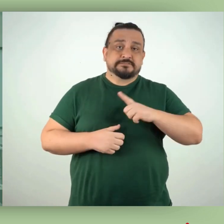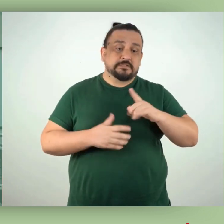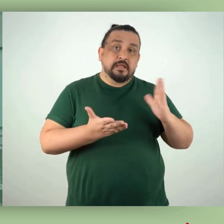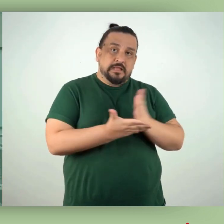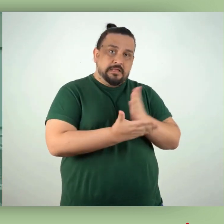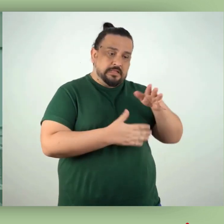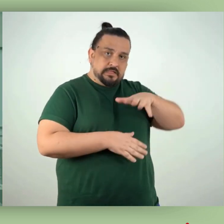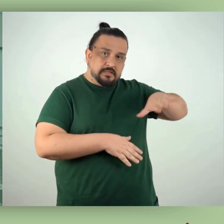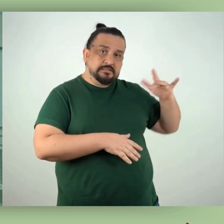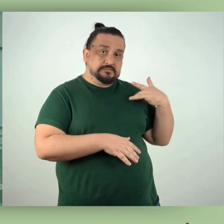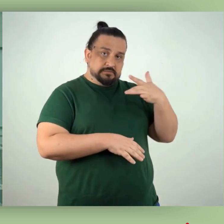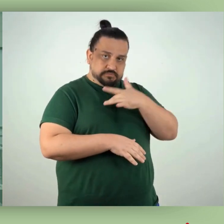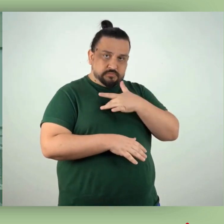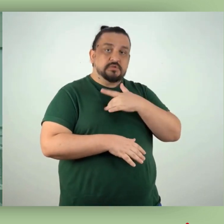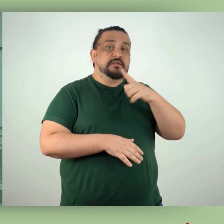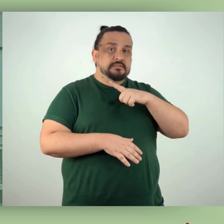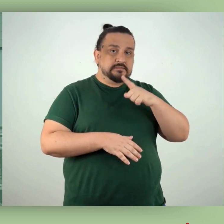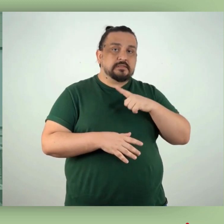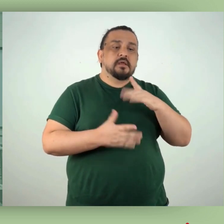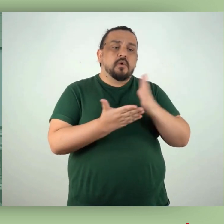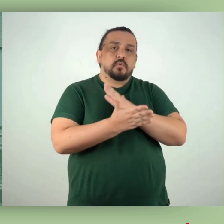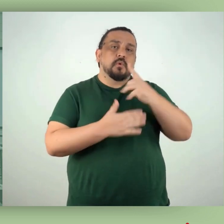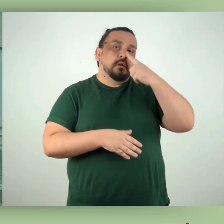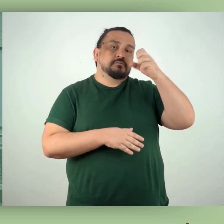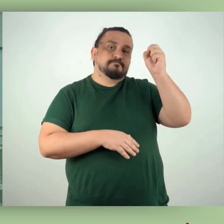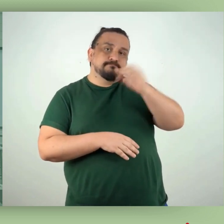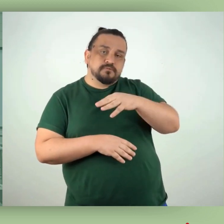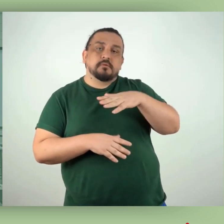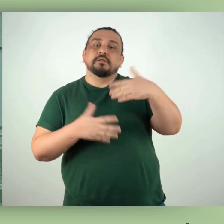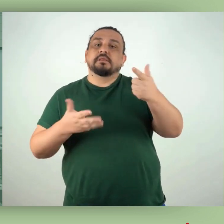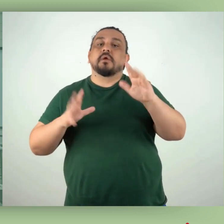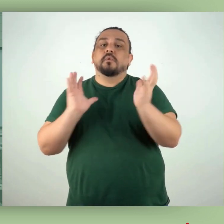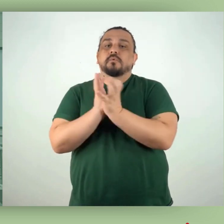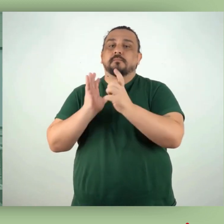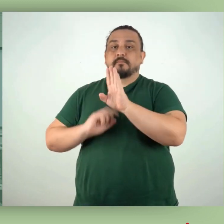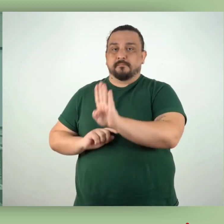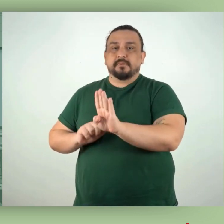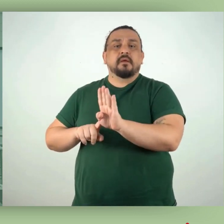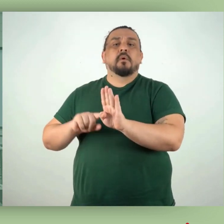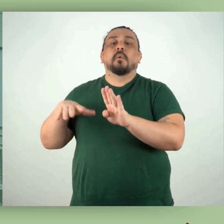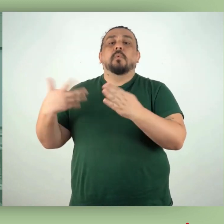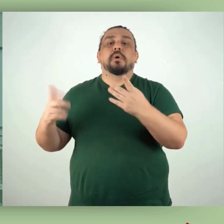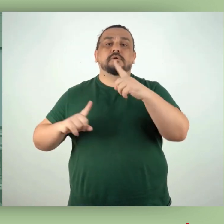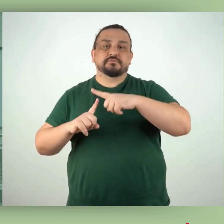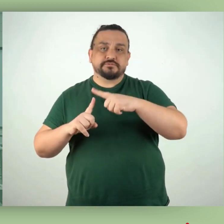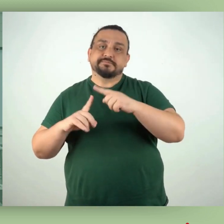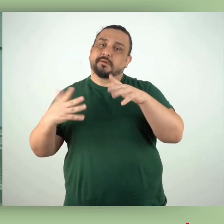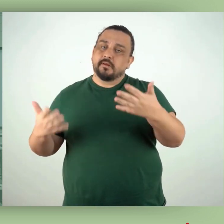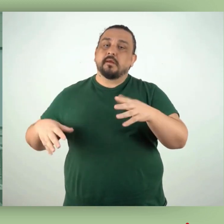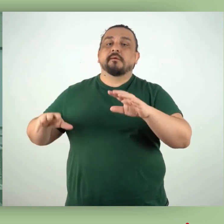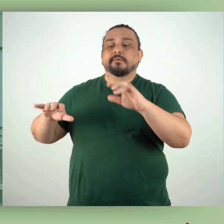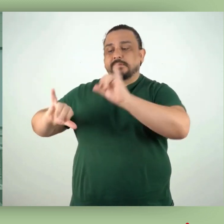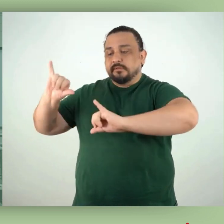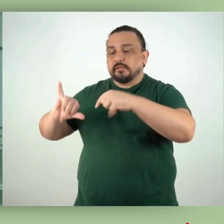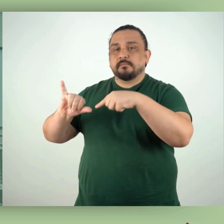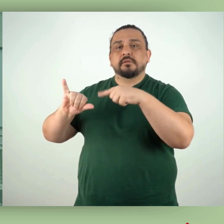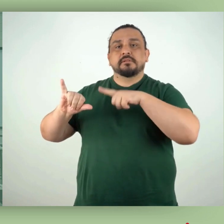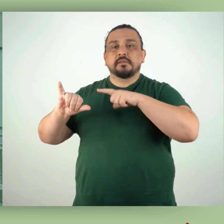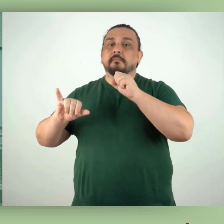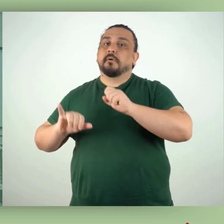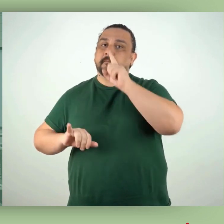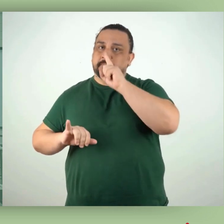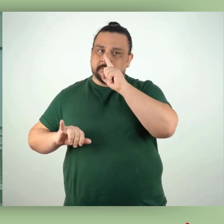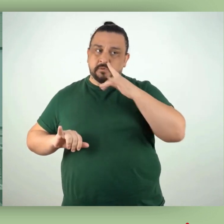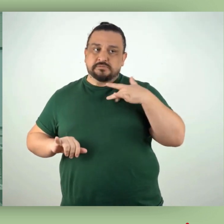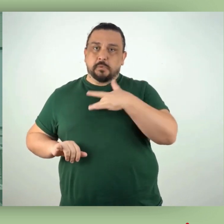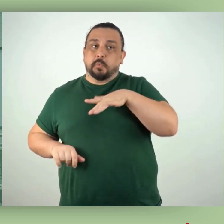Os resíduos de serviços de saúde que pertencem ao grupo B são resíduos contendo produtos químicos que podem apresentar